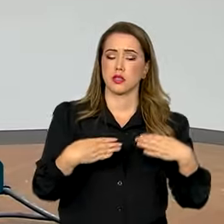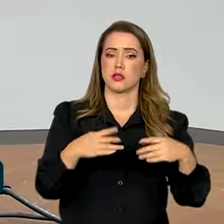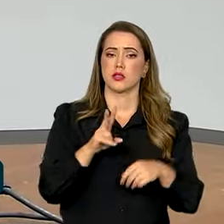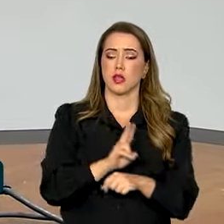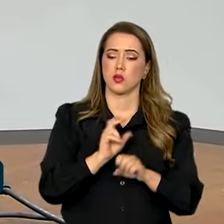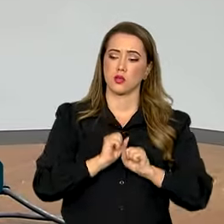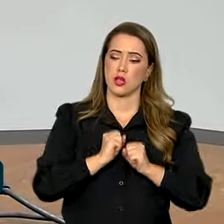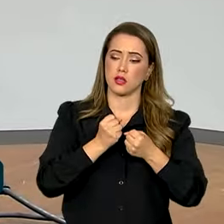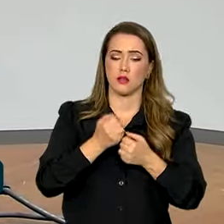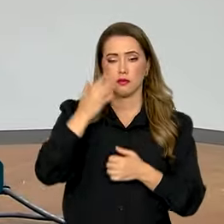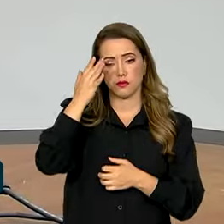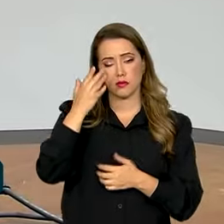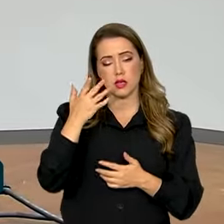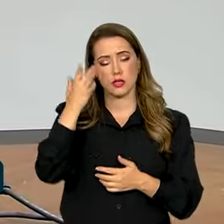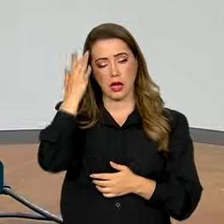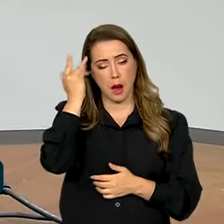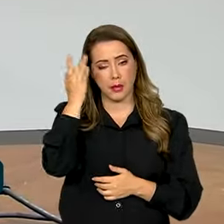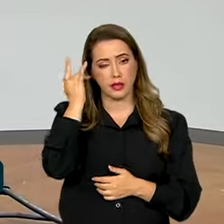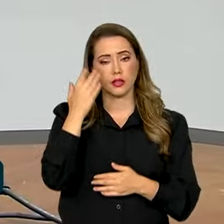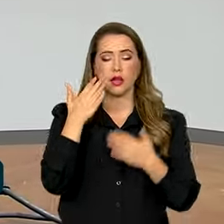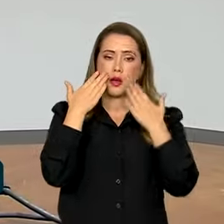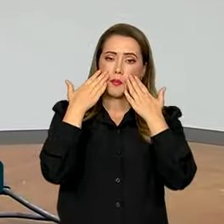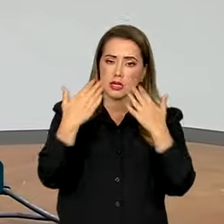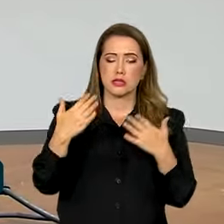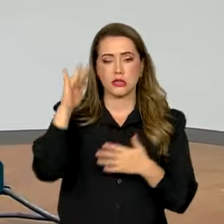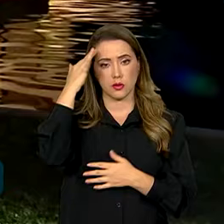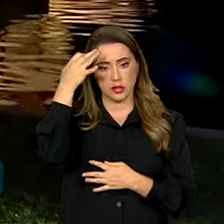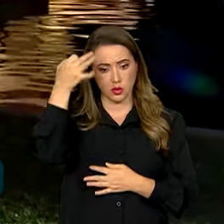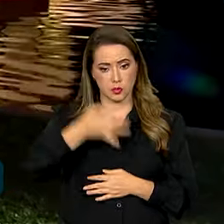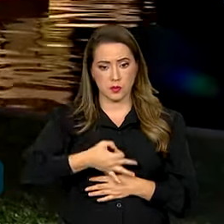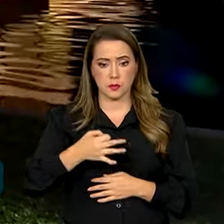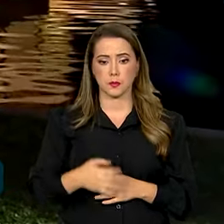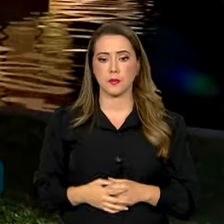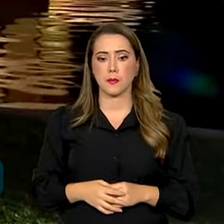apresentar ao Presidente da República o entendimento.